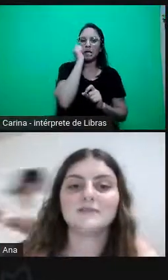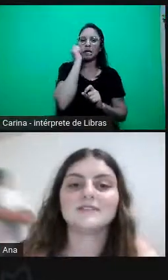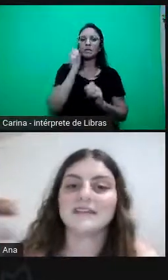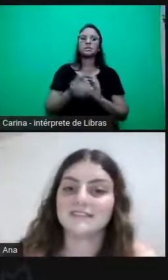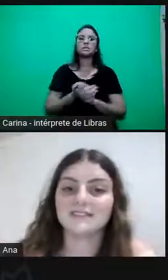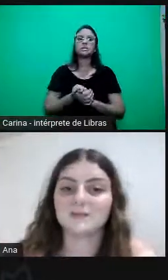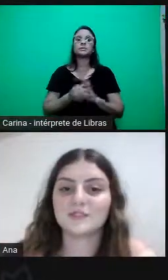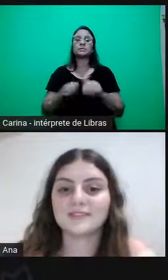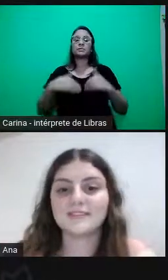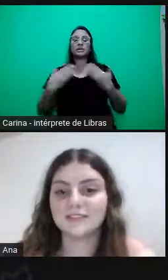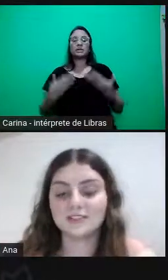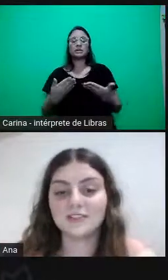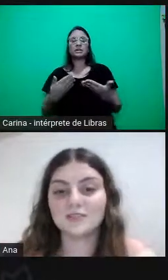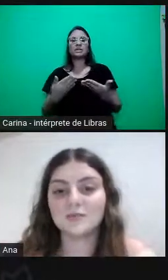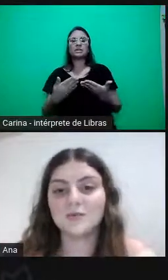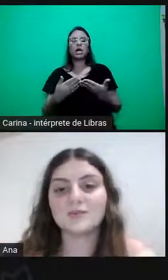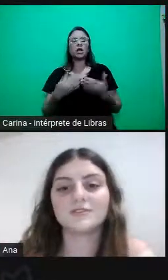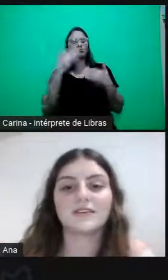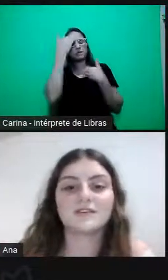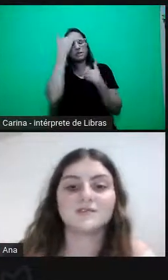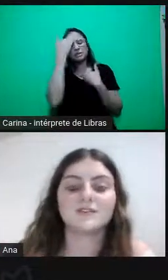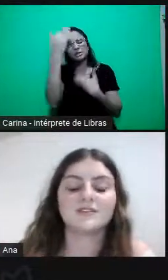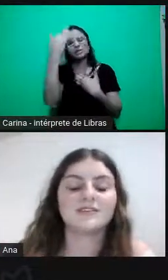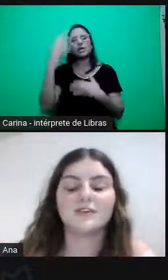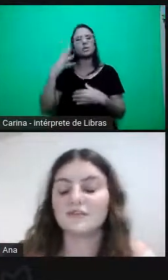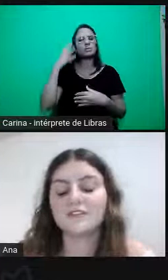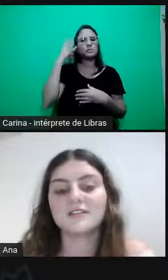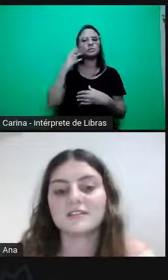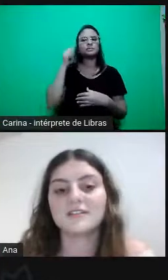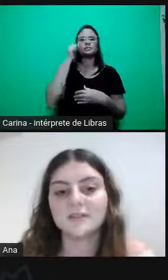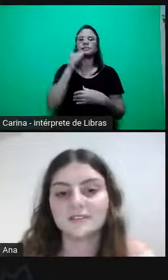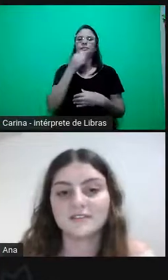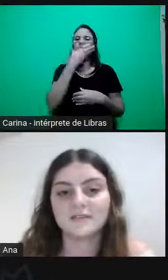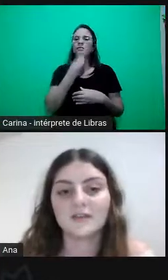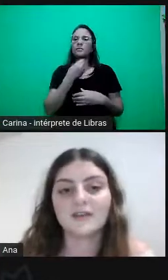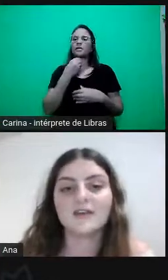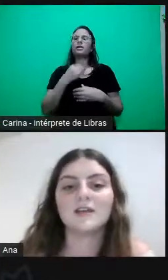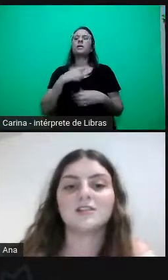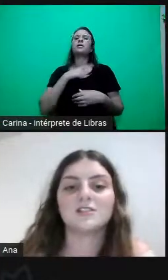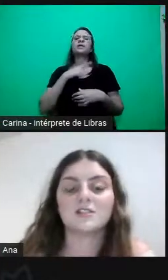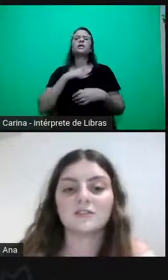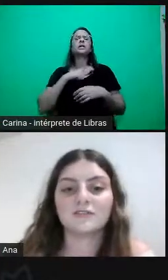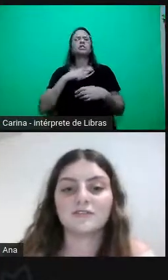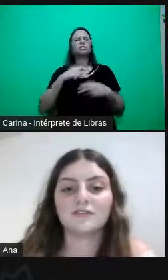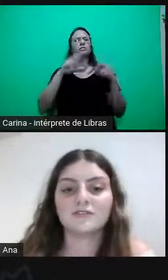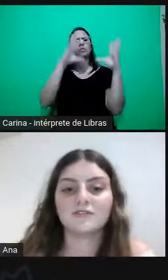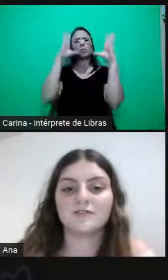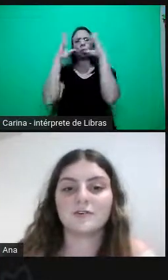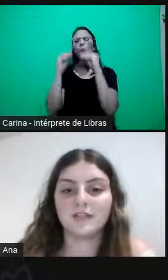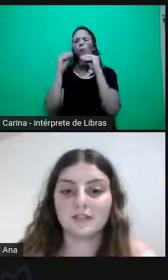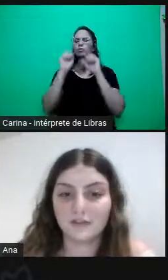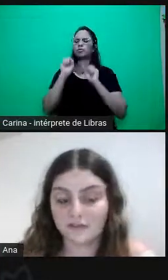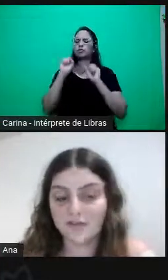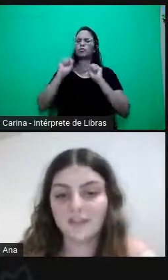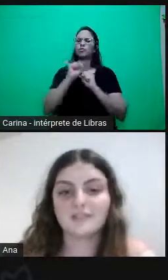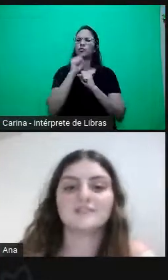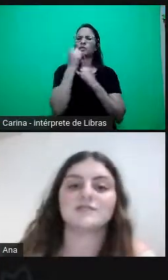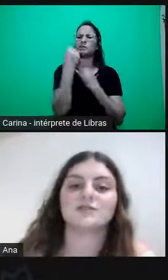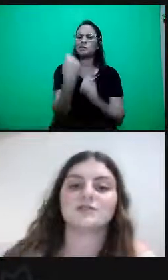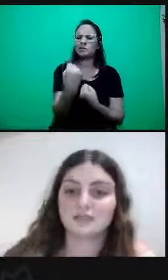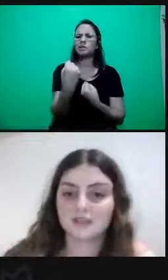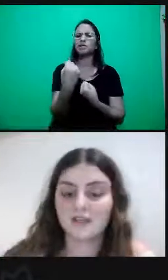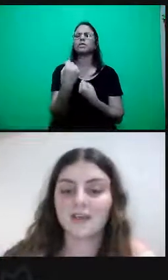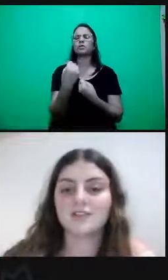agradecemos às e aos palestrantes que nos proporcionaram noites tão fortalecedoras. Jean Von Rohendorf,